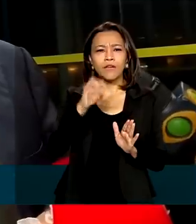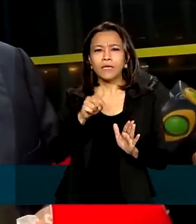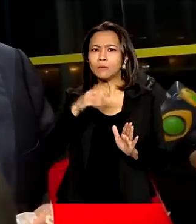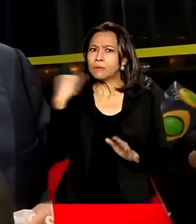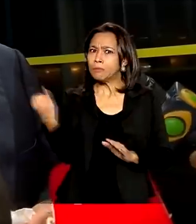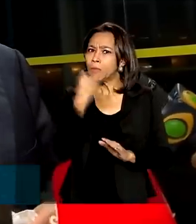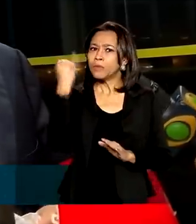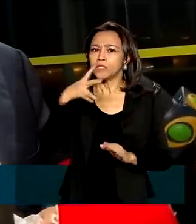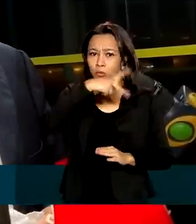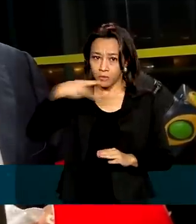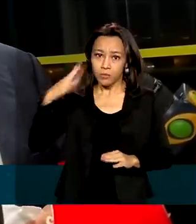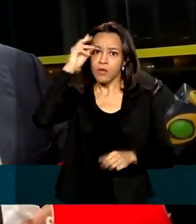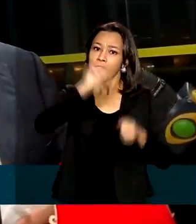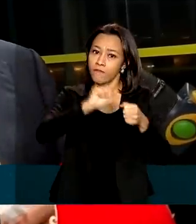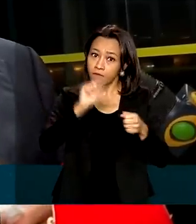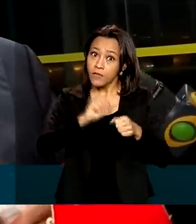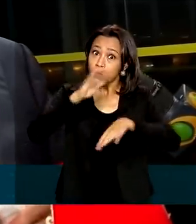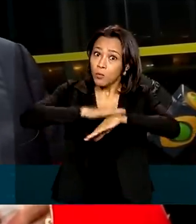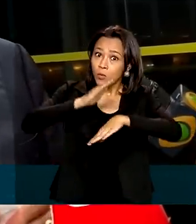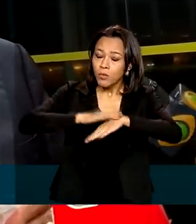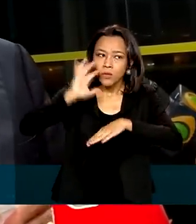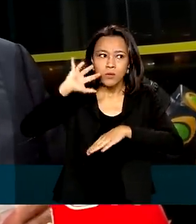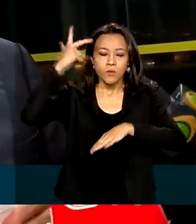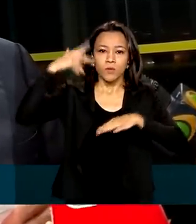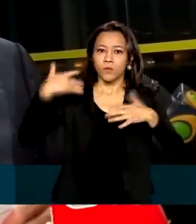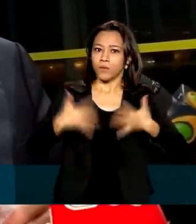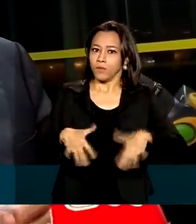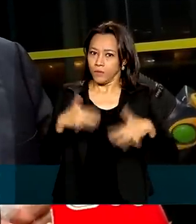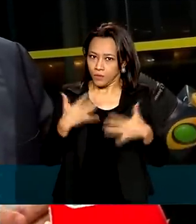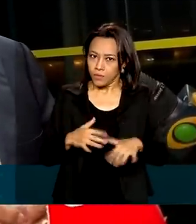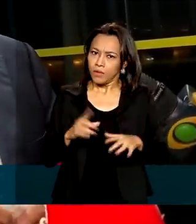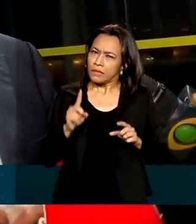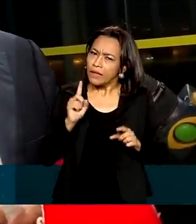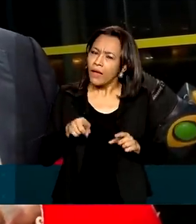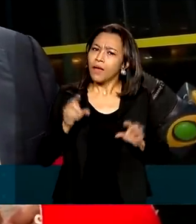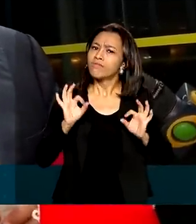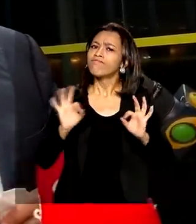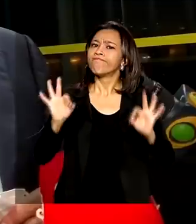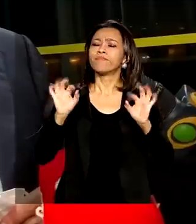fez num momento decisivo em que, justamente,